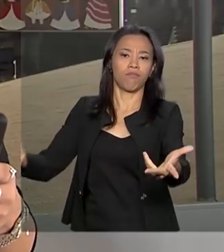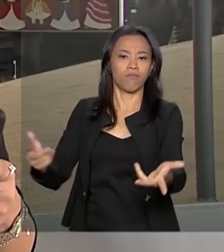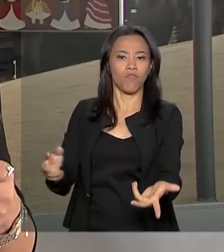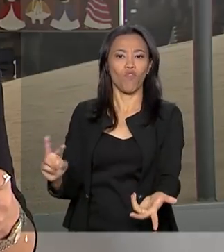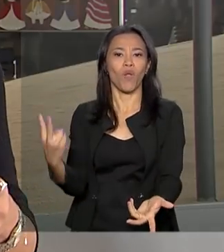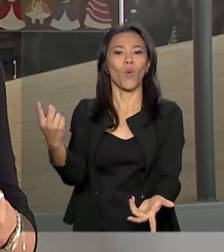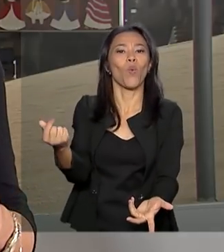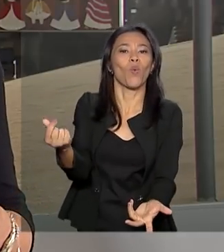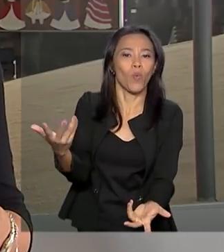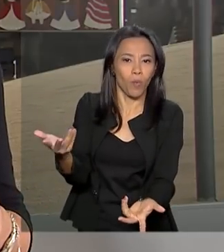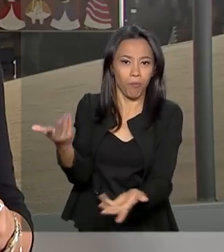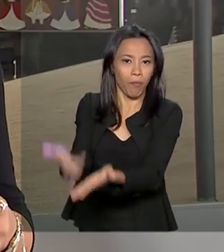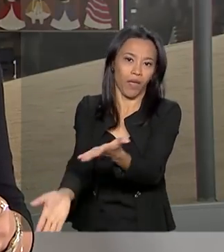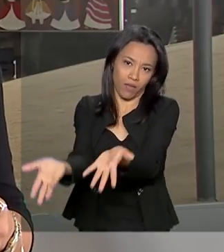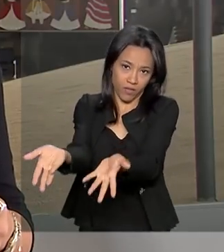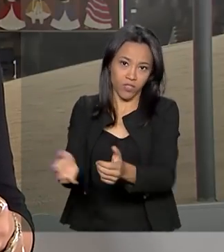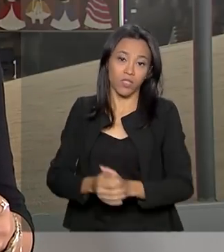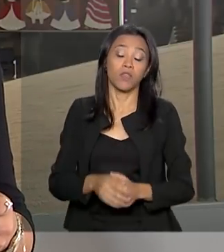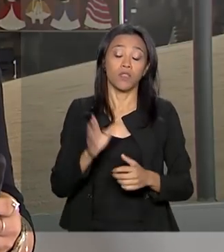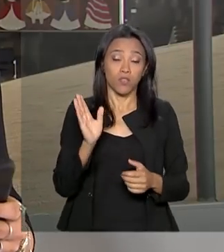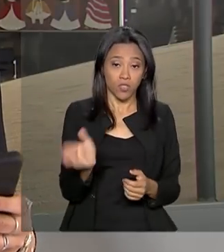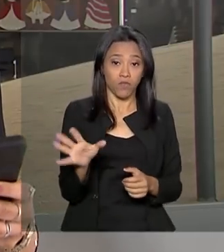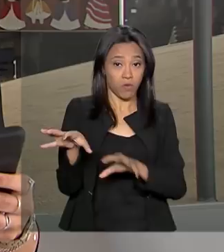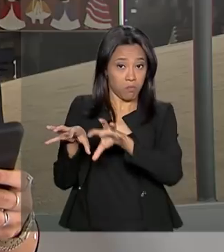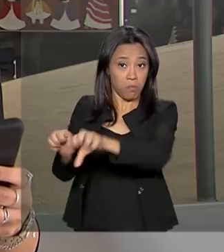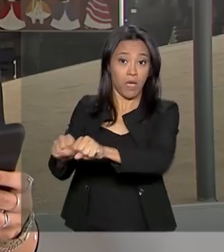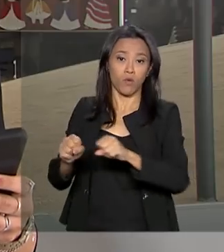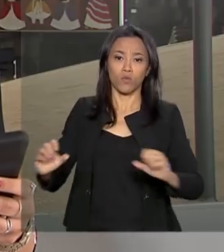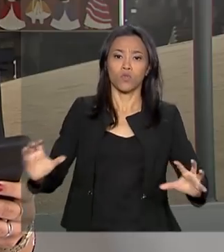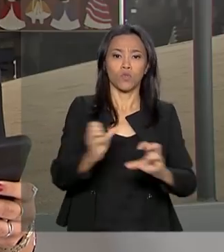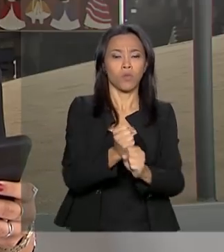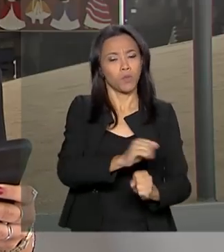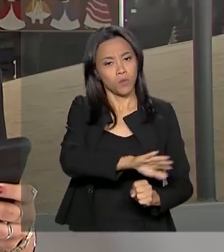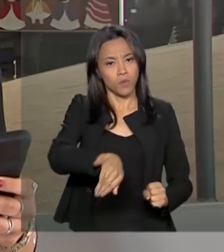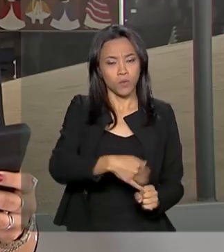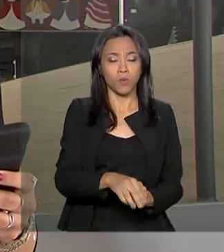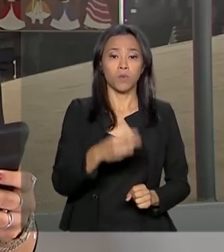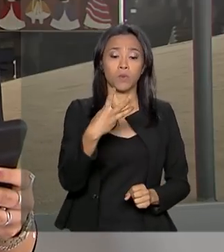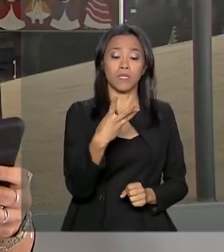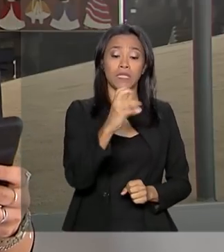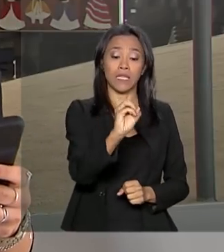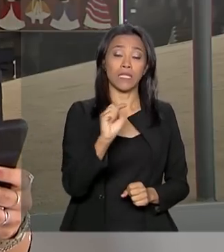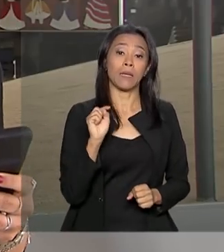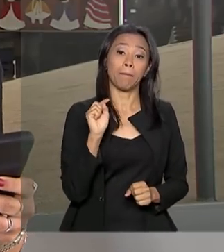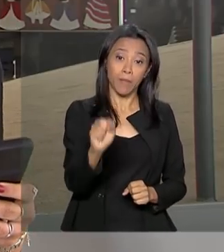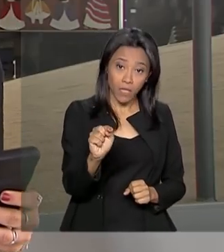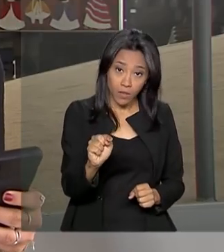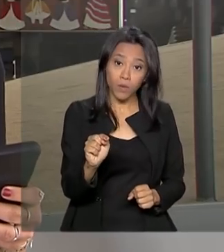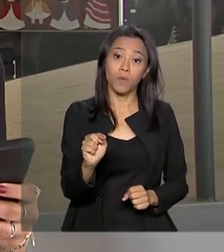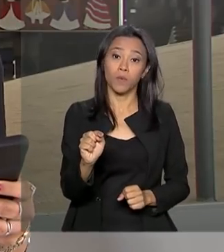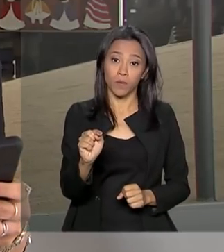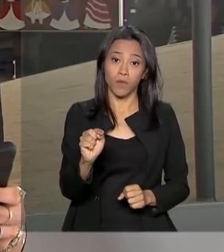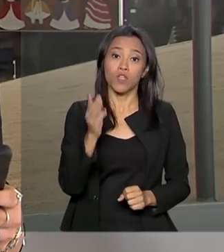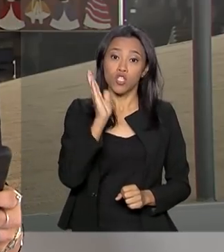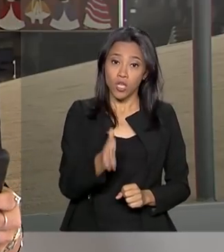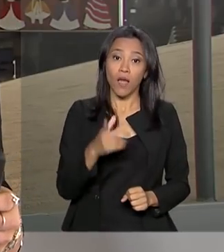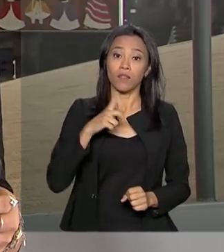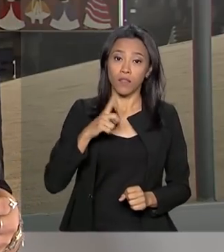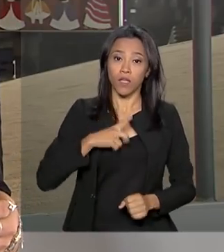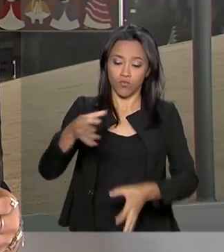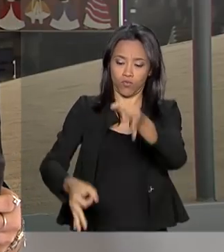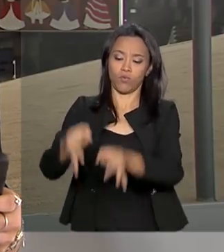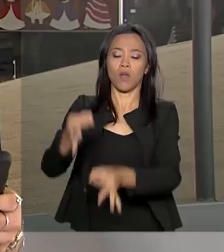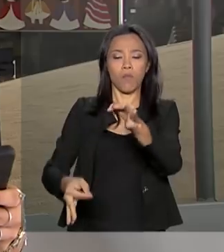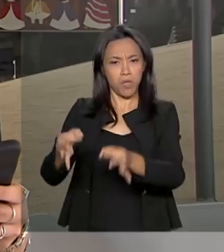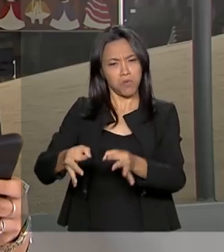80 mil bens de traficantes apreendidos. Desse total, cerca de 30 mil têm sentença definitiva da justiça e